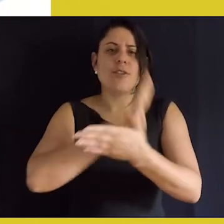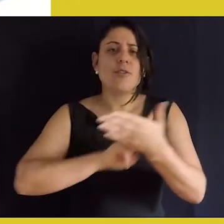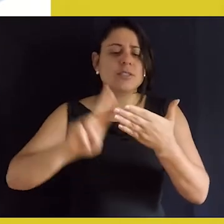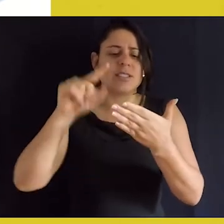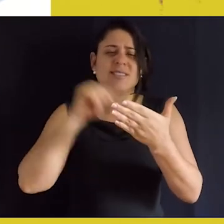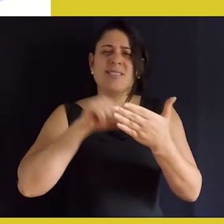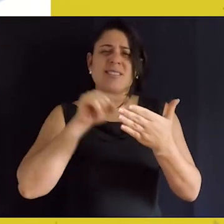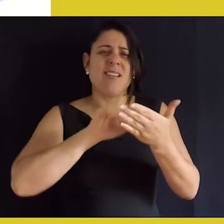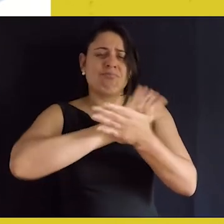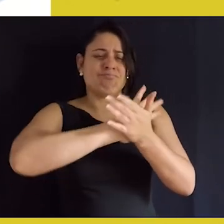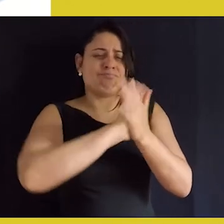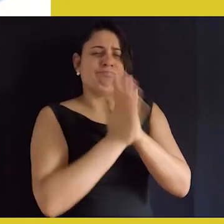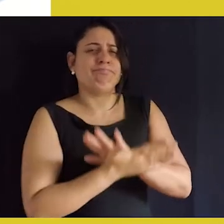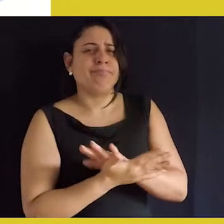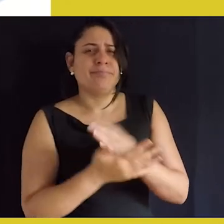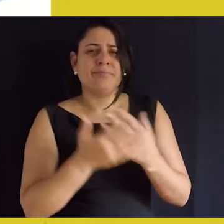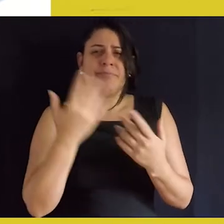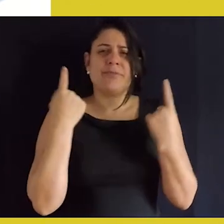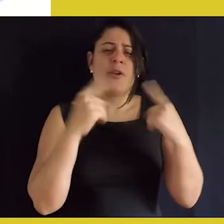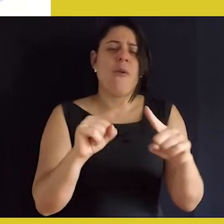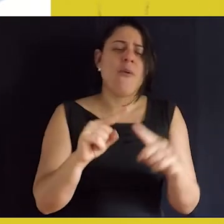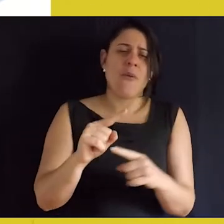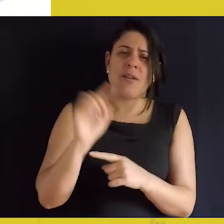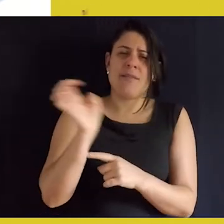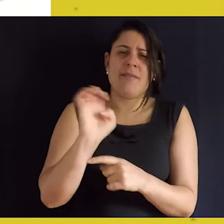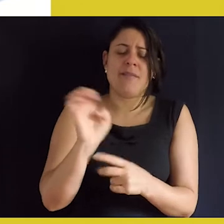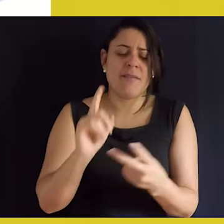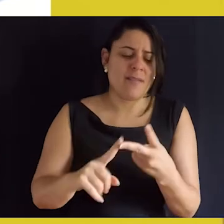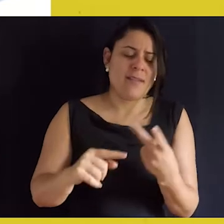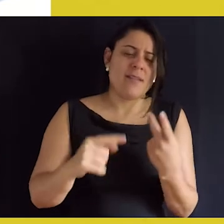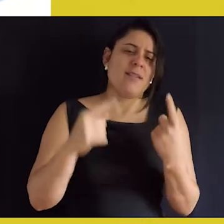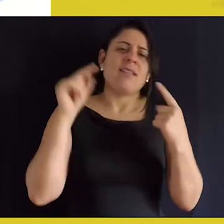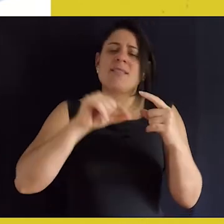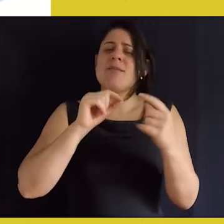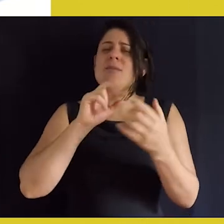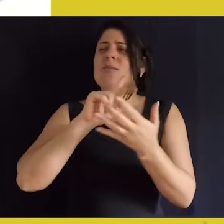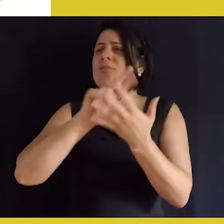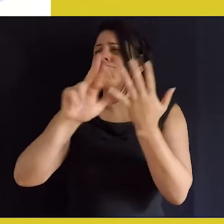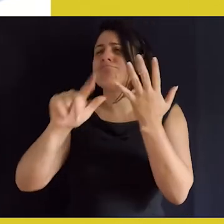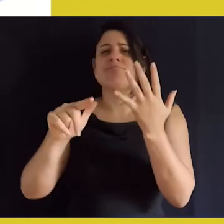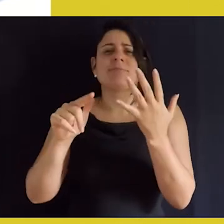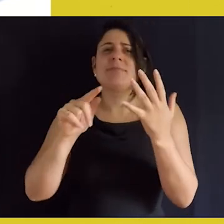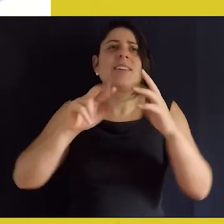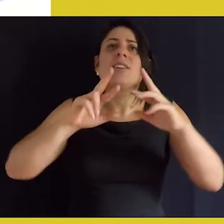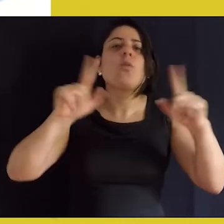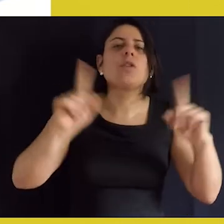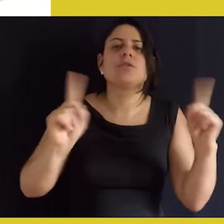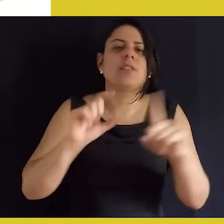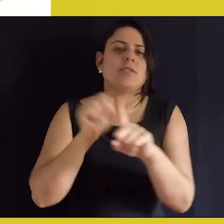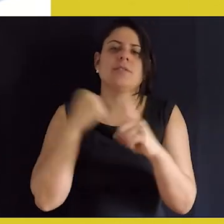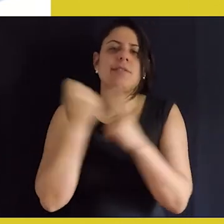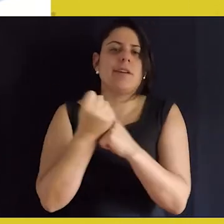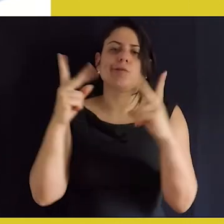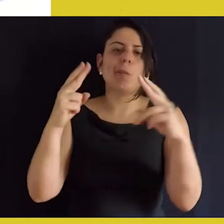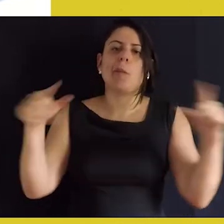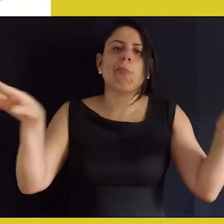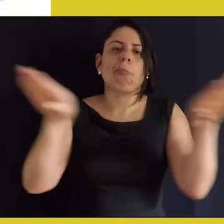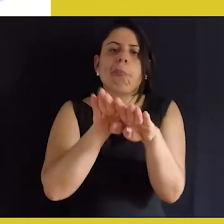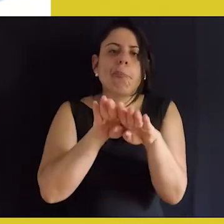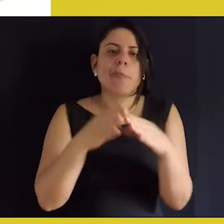universidade. A universidade é tão homofóbica e tão transfóbica quanto qualquer outra instituição da sociedade brasileira.